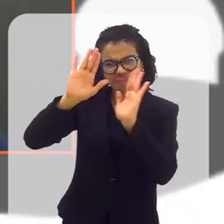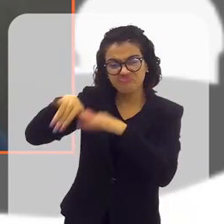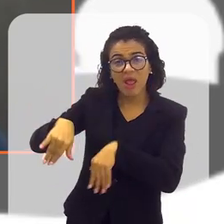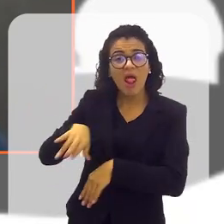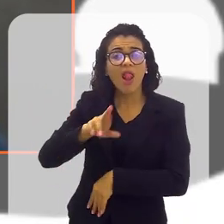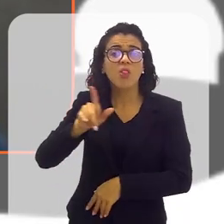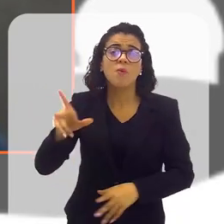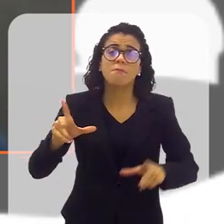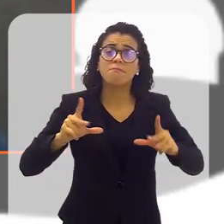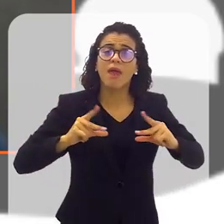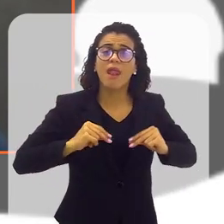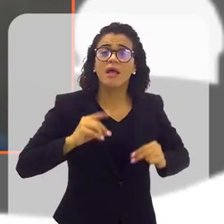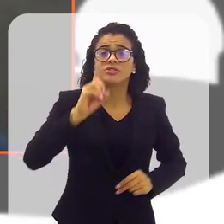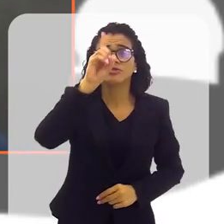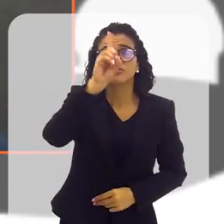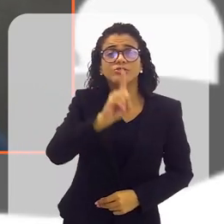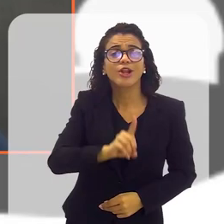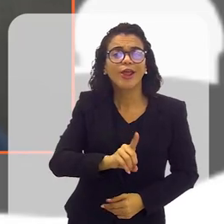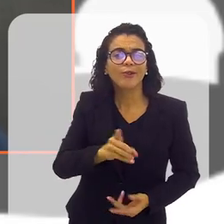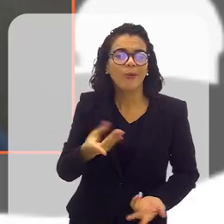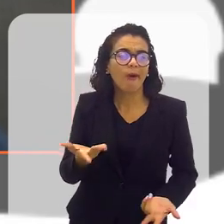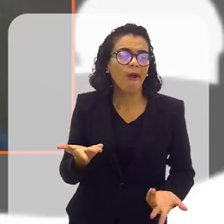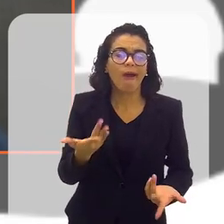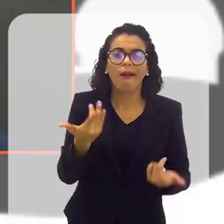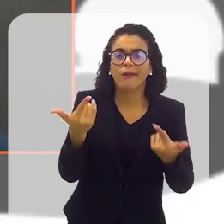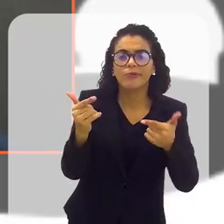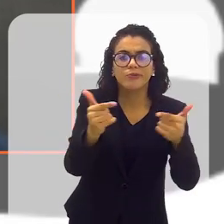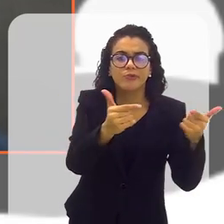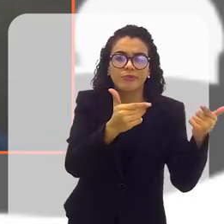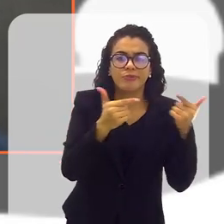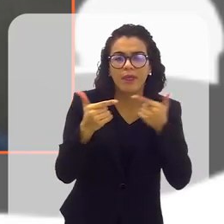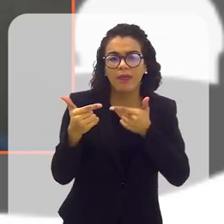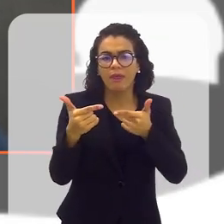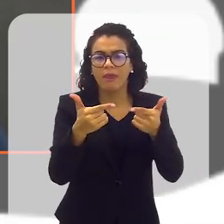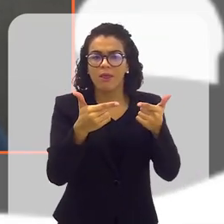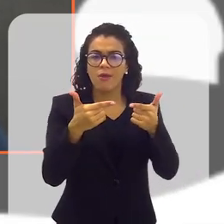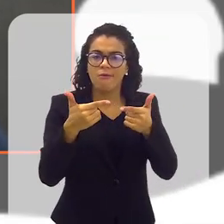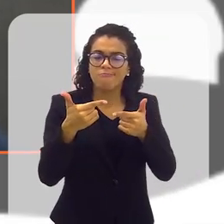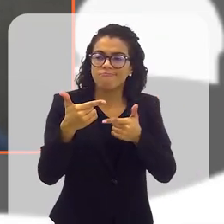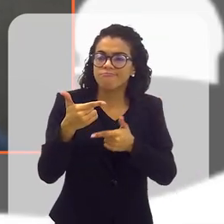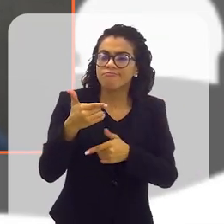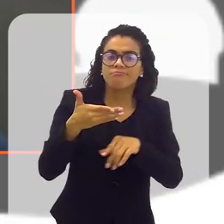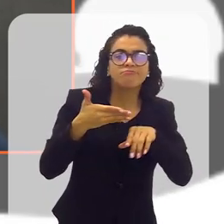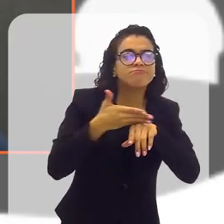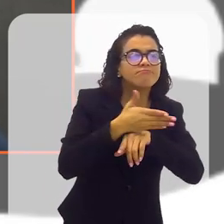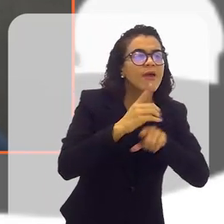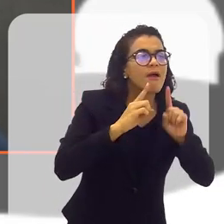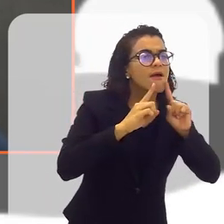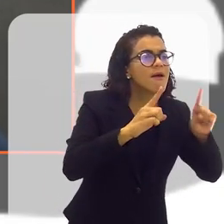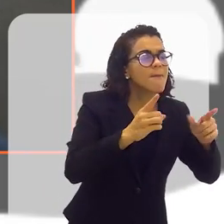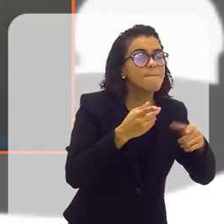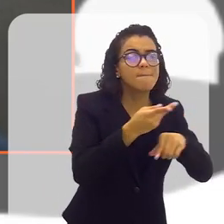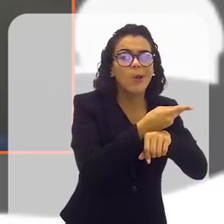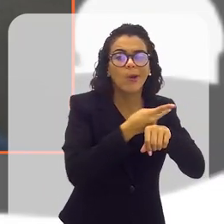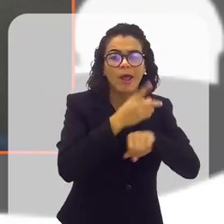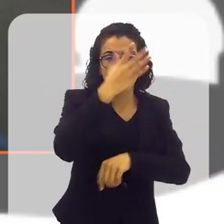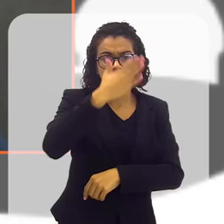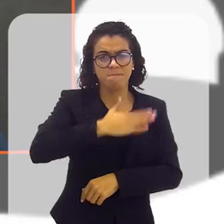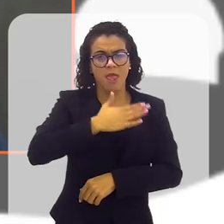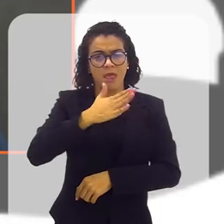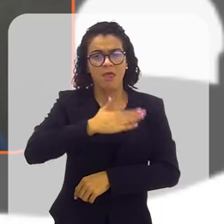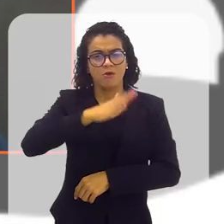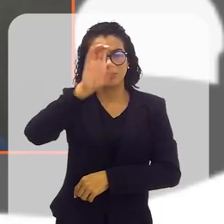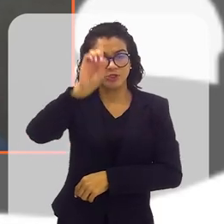pessoa, ela não é merecedora de direitos, ela não tem o acesso aos direitos, e daí,